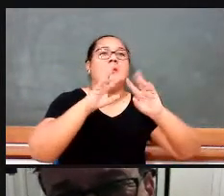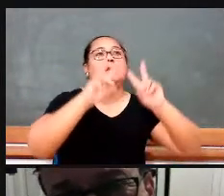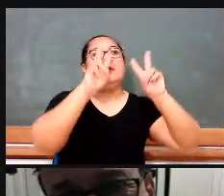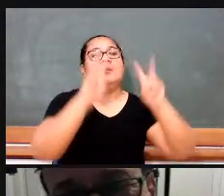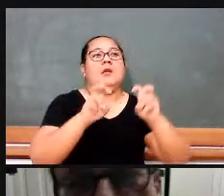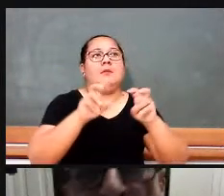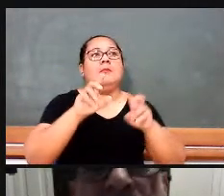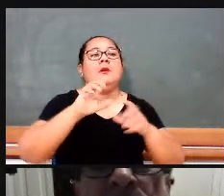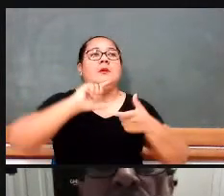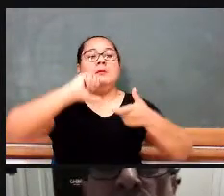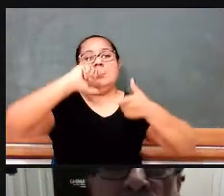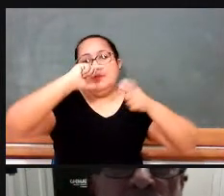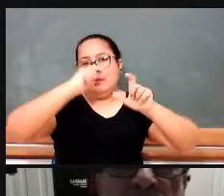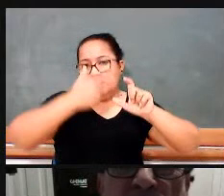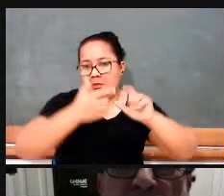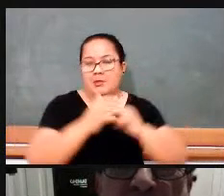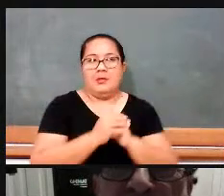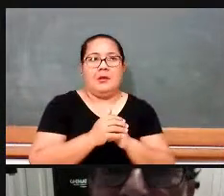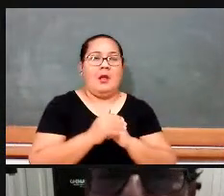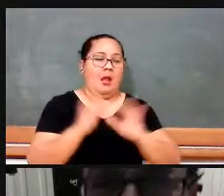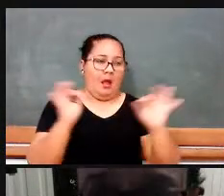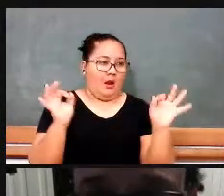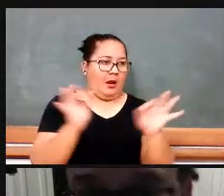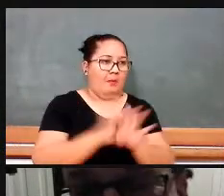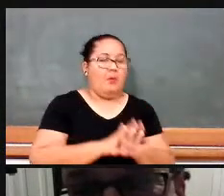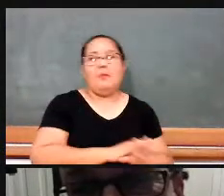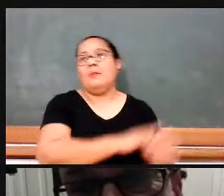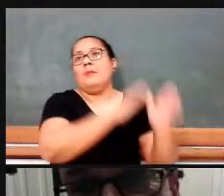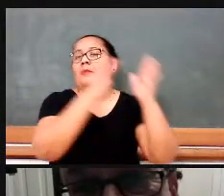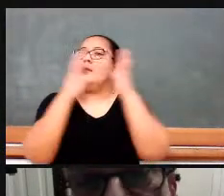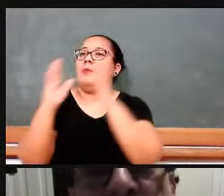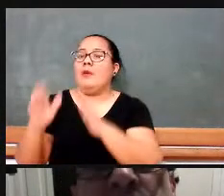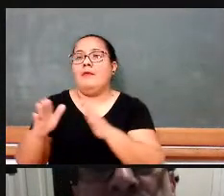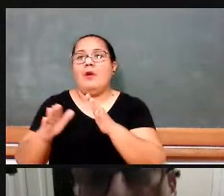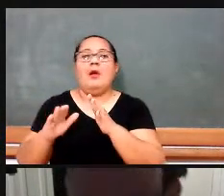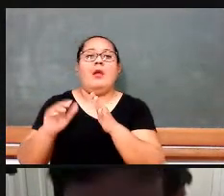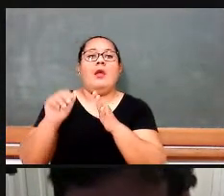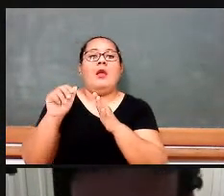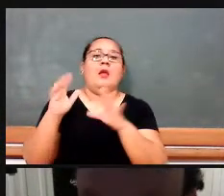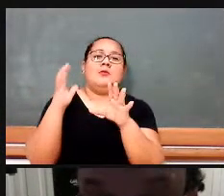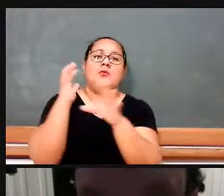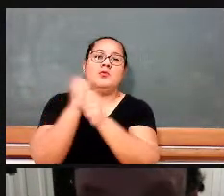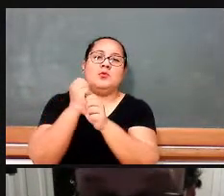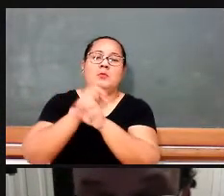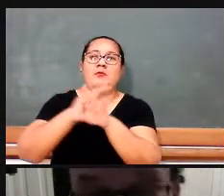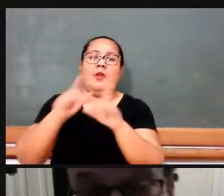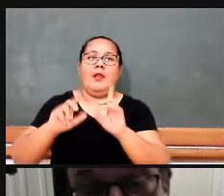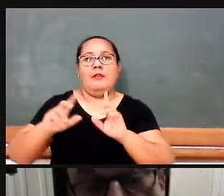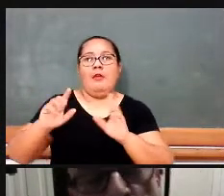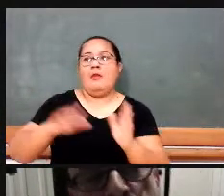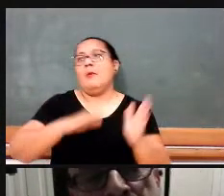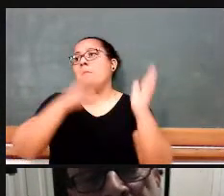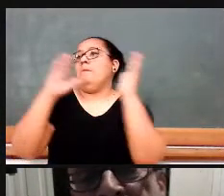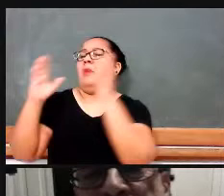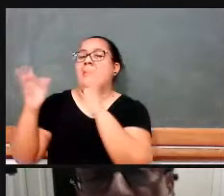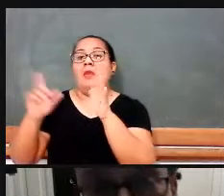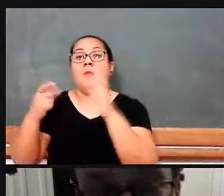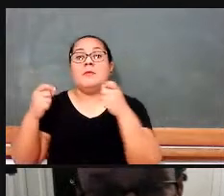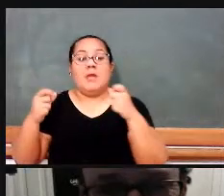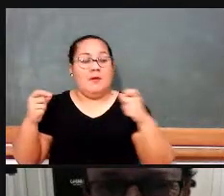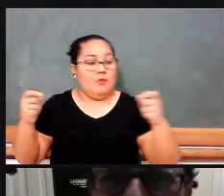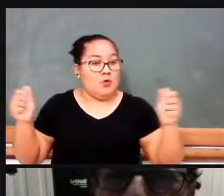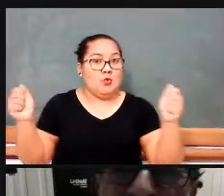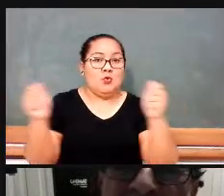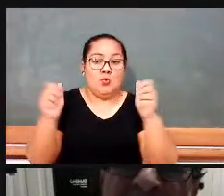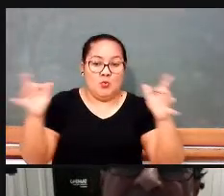construir um ensino que integrasse essas ramificações, né? Bom, naquela